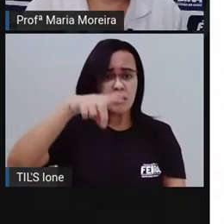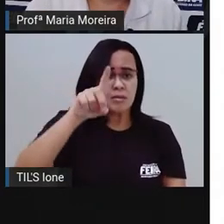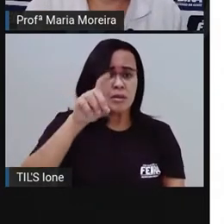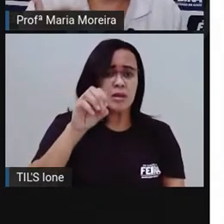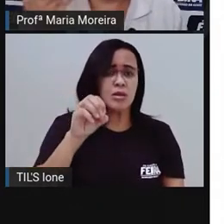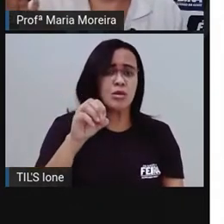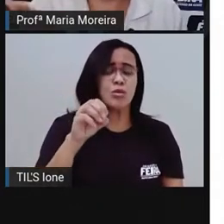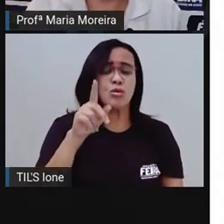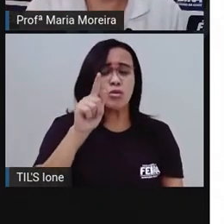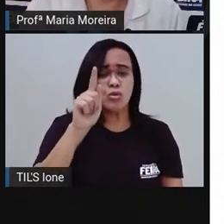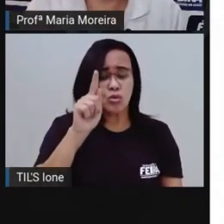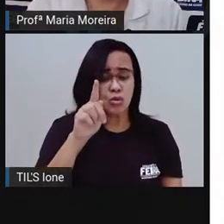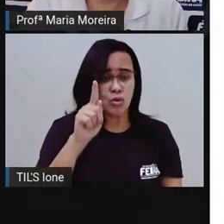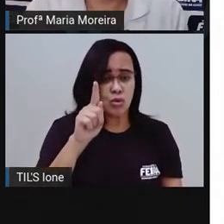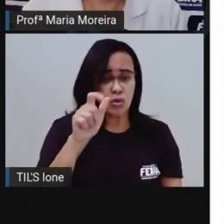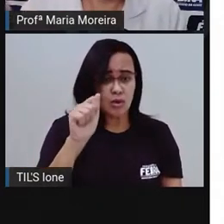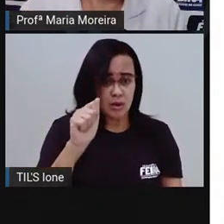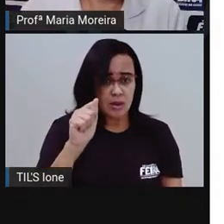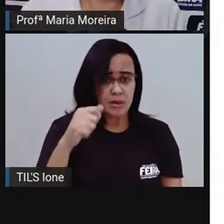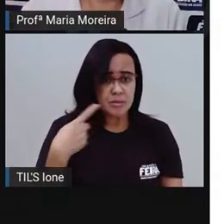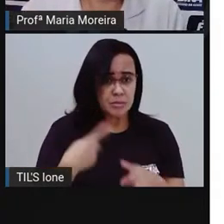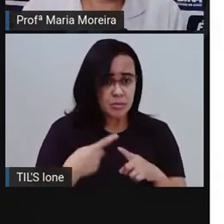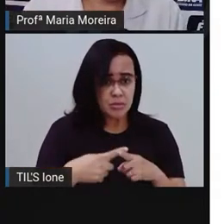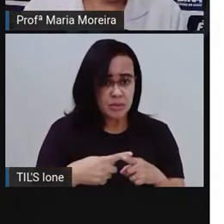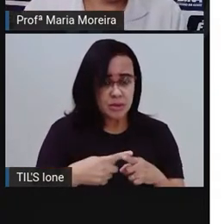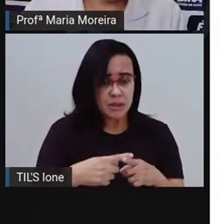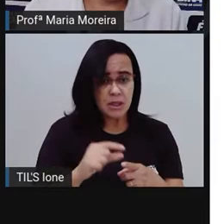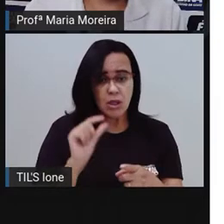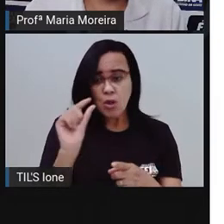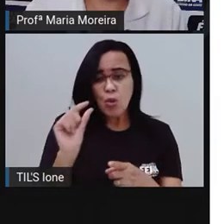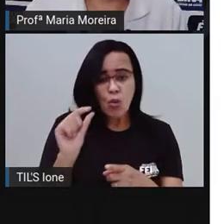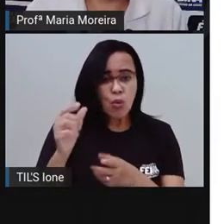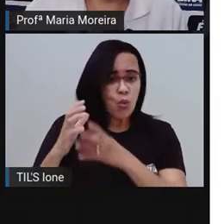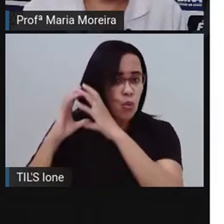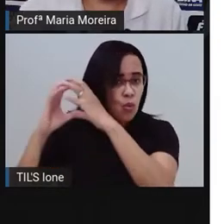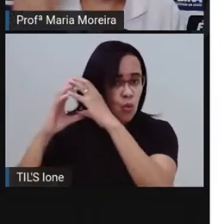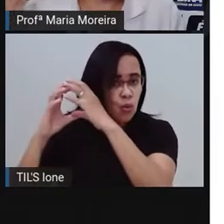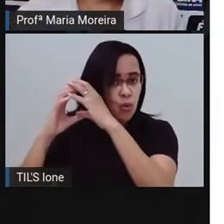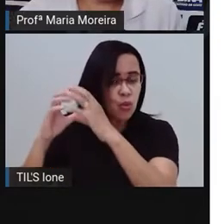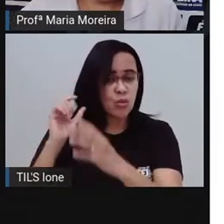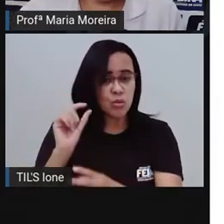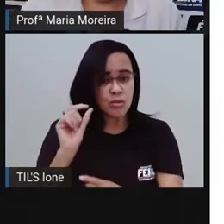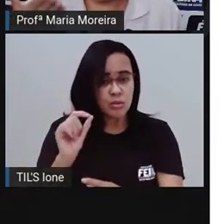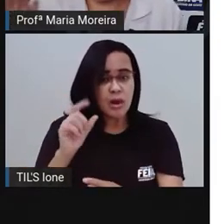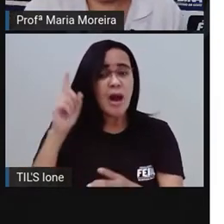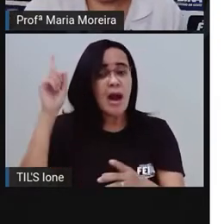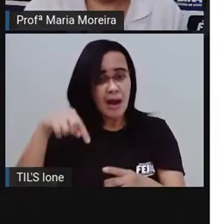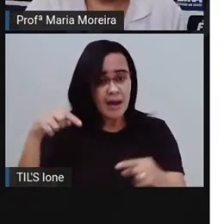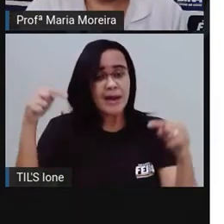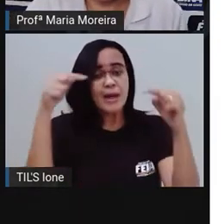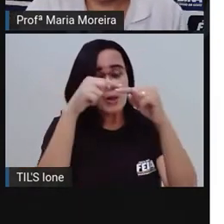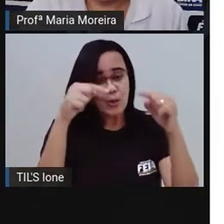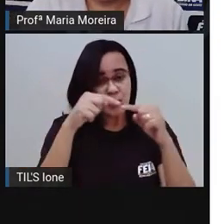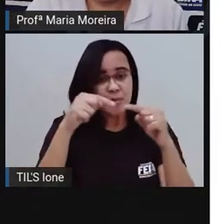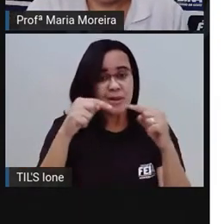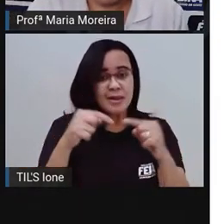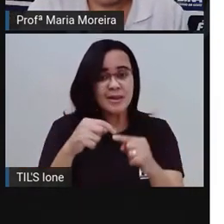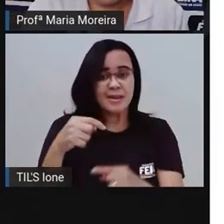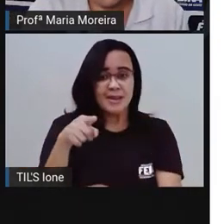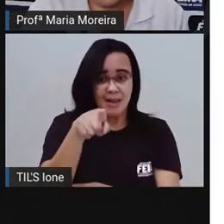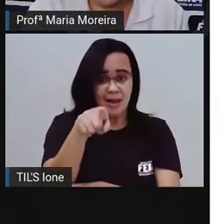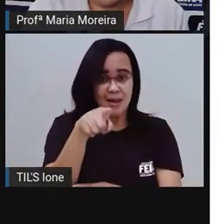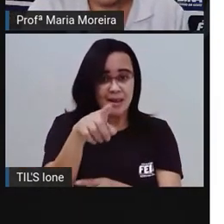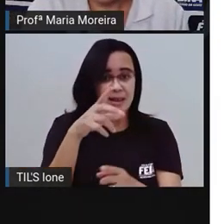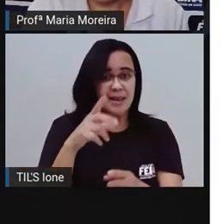Pindoba? É justamente por isso. Porque o Licuri é o quê? Uma palmeira. E a Pró trouxe, inclusive, a foto aí